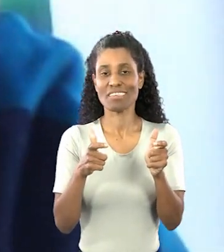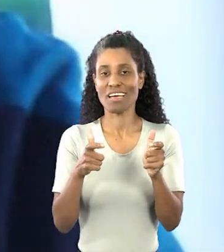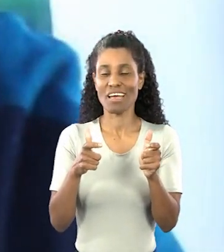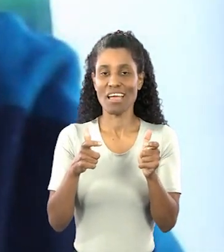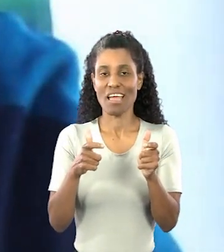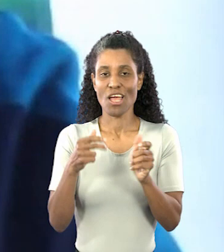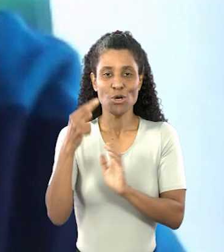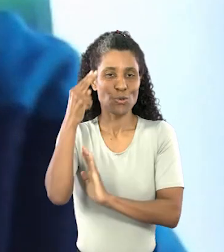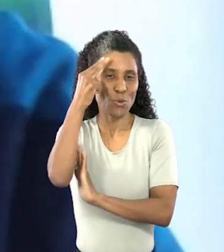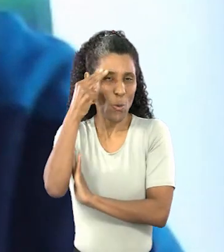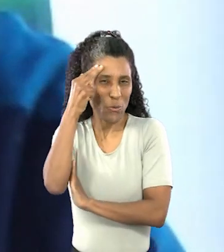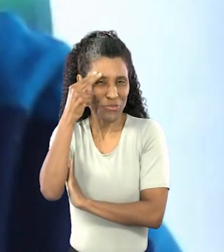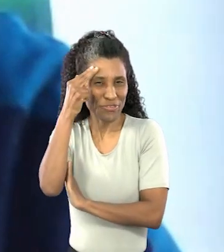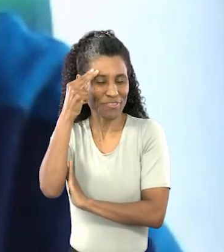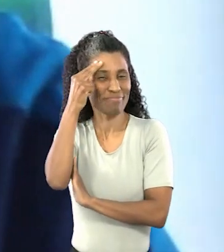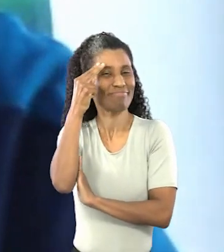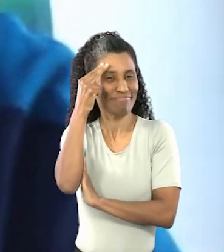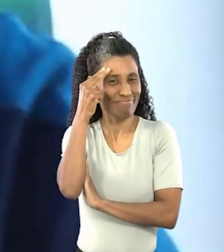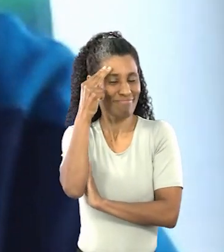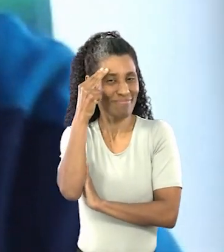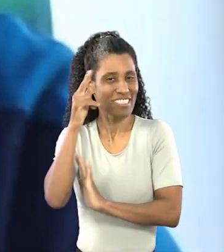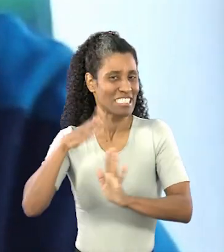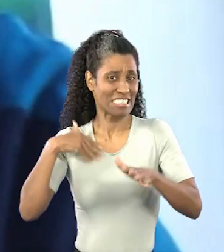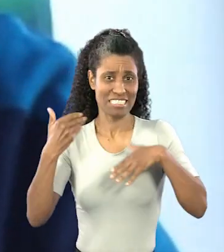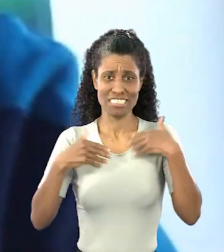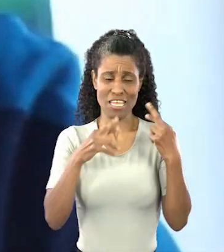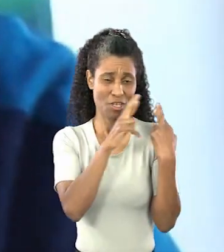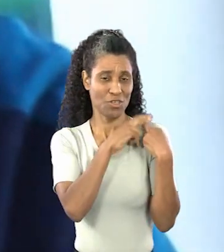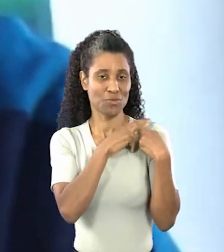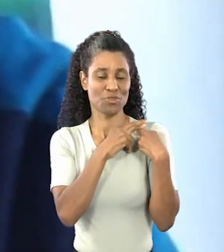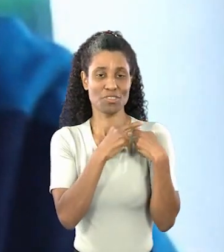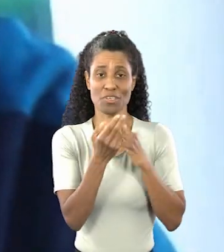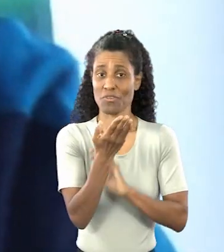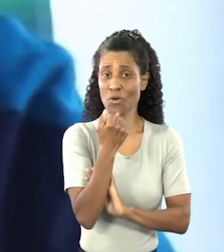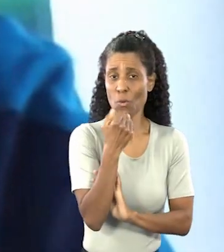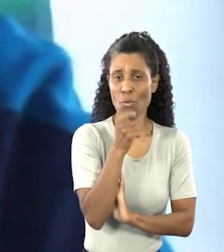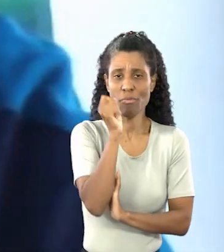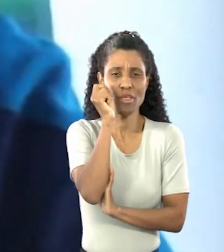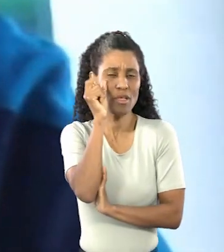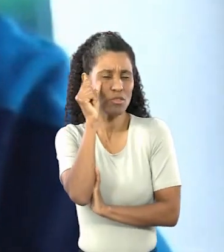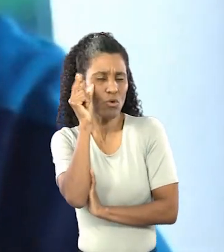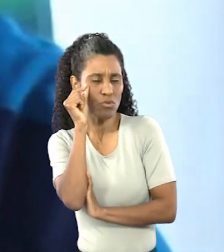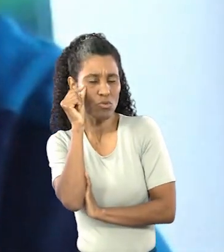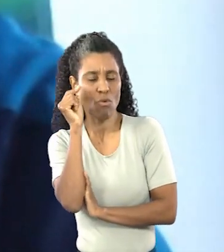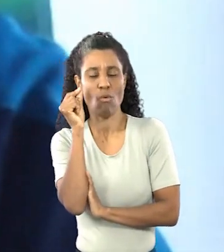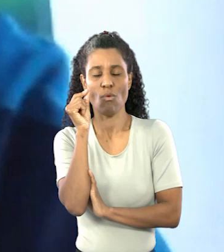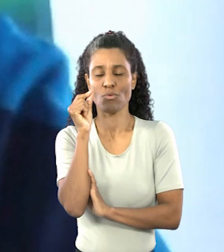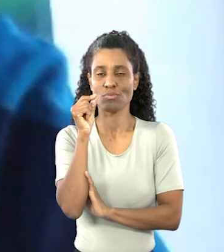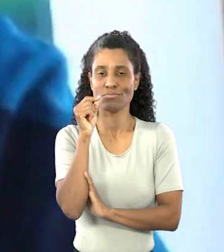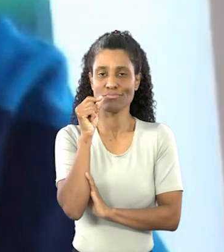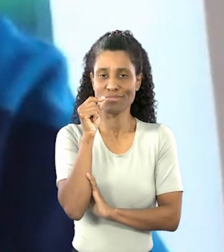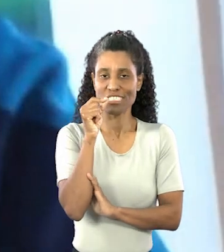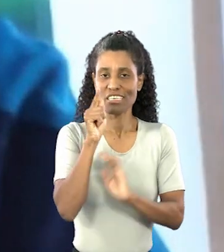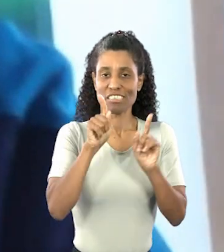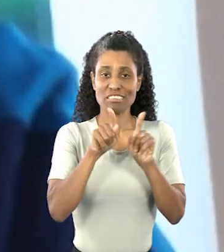de neurotransmissores respectivos do bom humor, apetite, sono.